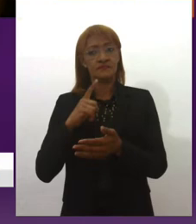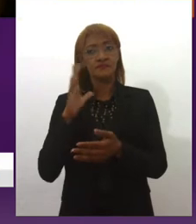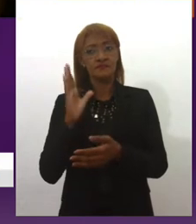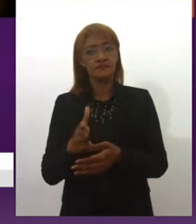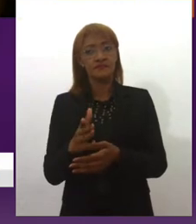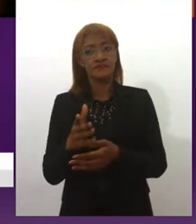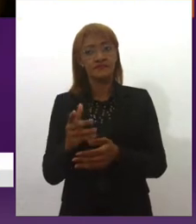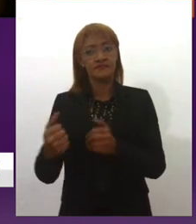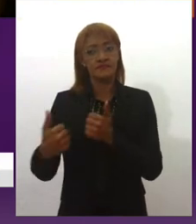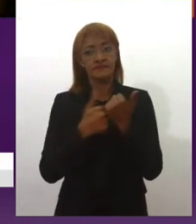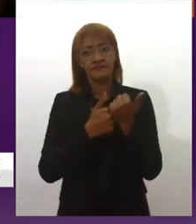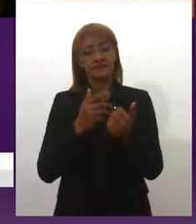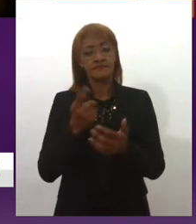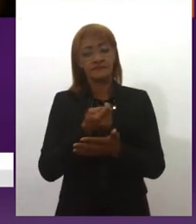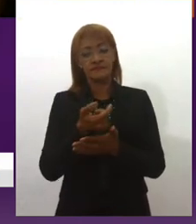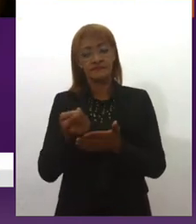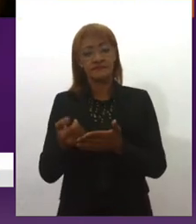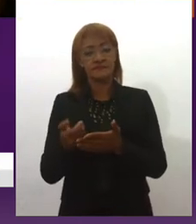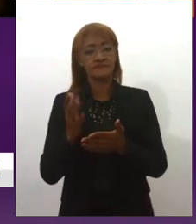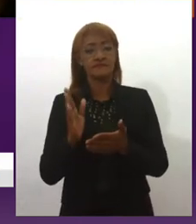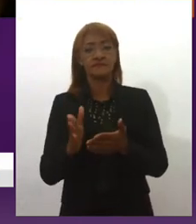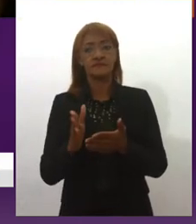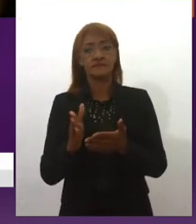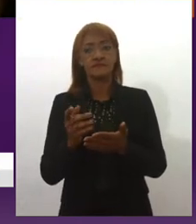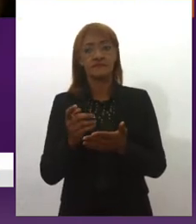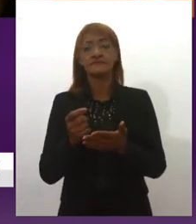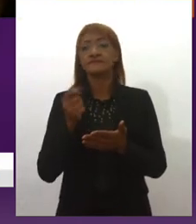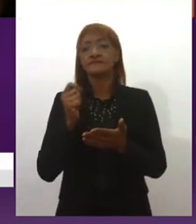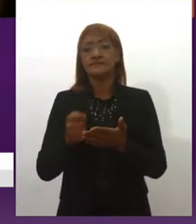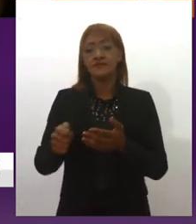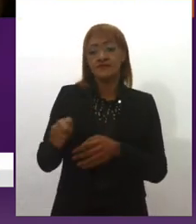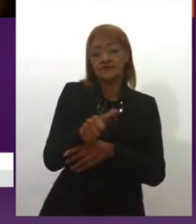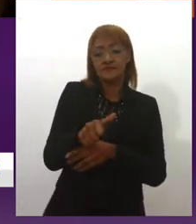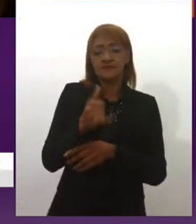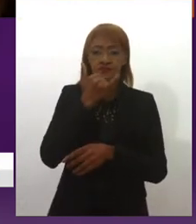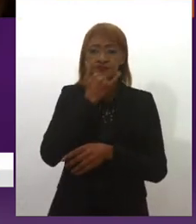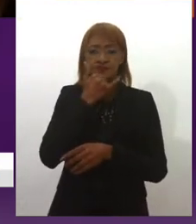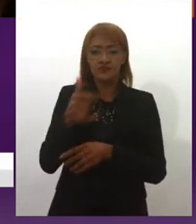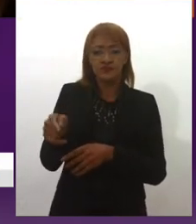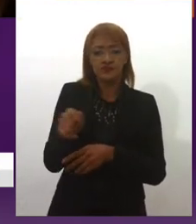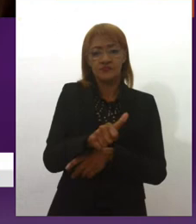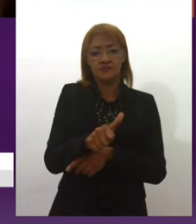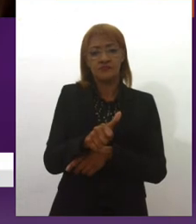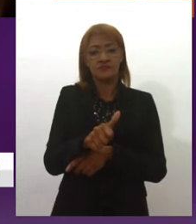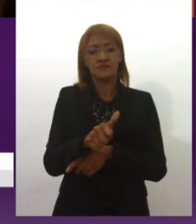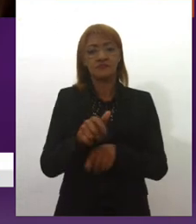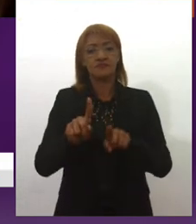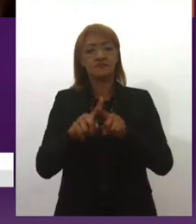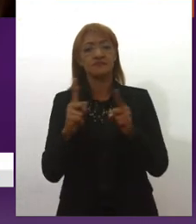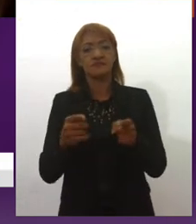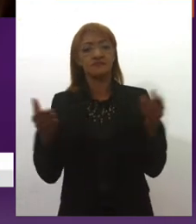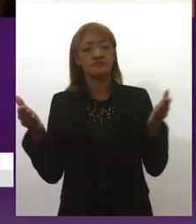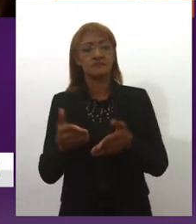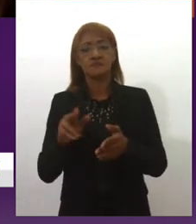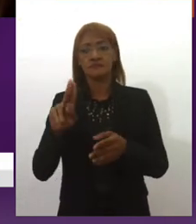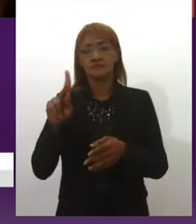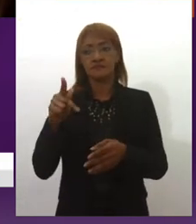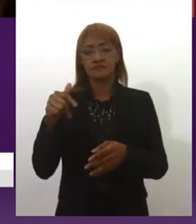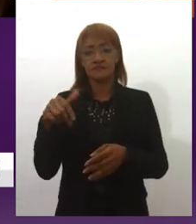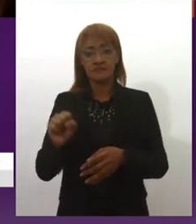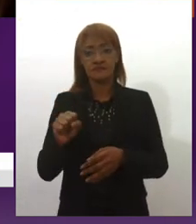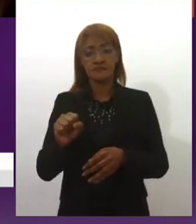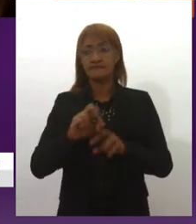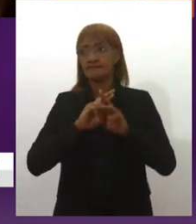enquanto estudante do mestrado, eu percebo muito isso, né, então, assim, a USP, ela sai muito diferente dos outros, das outras universidades,